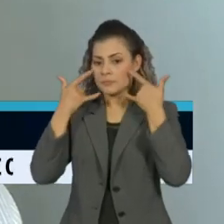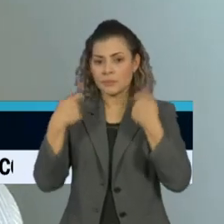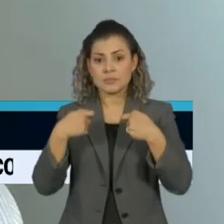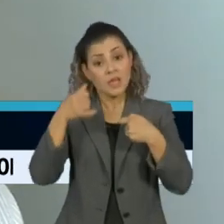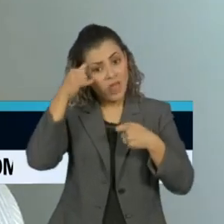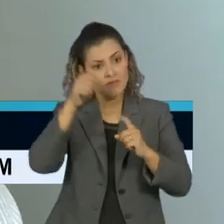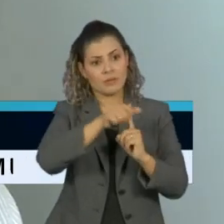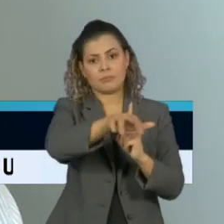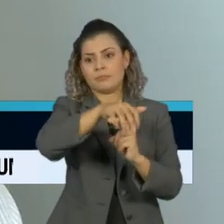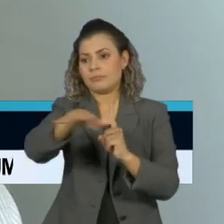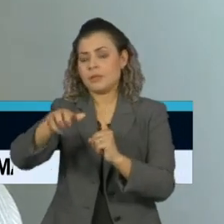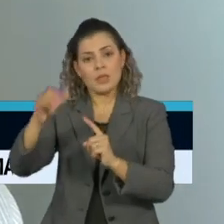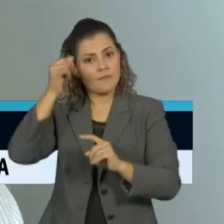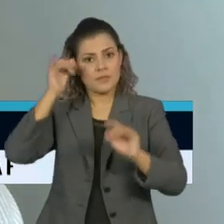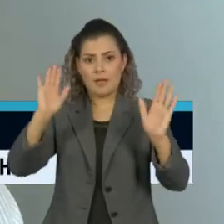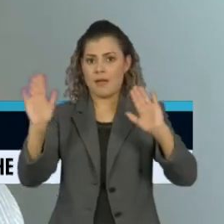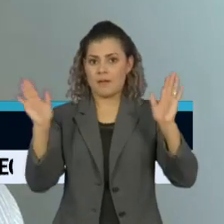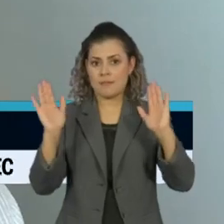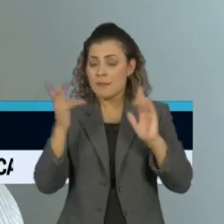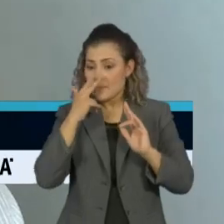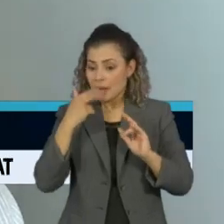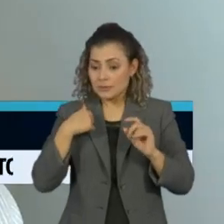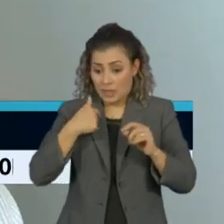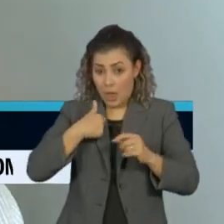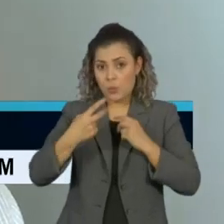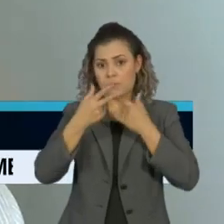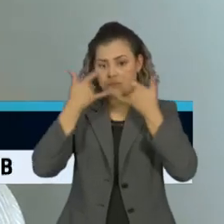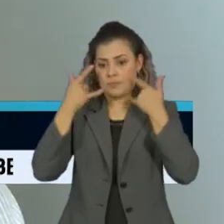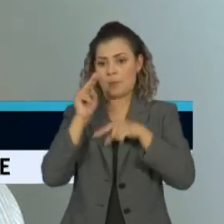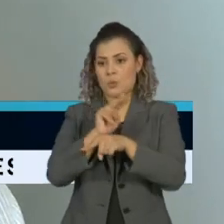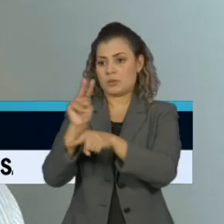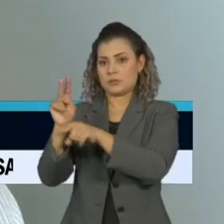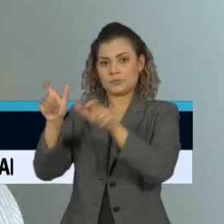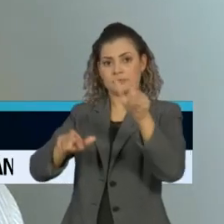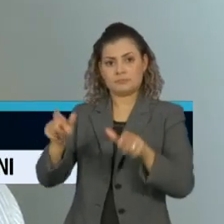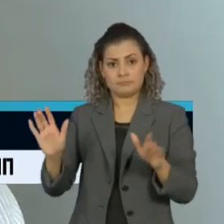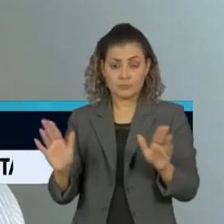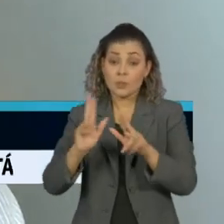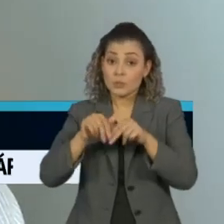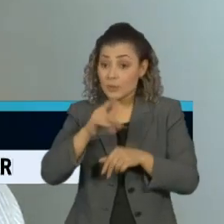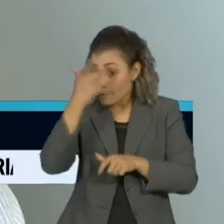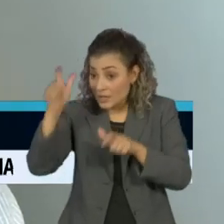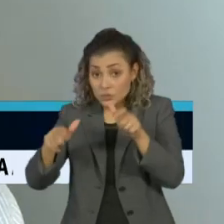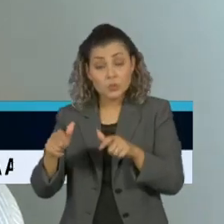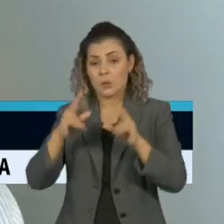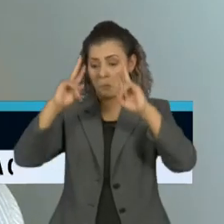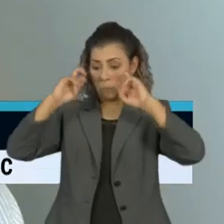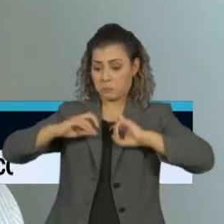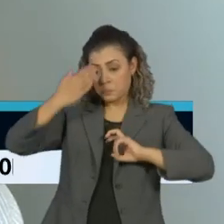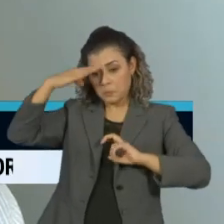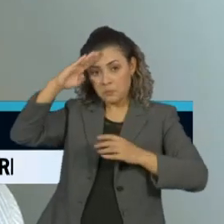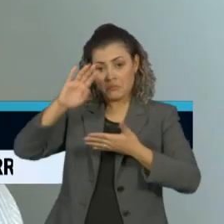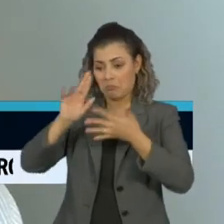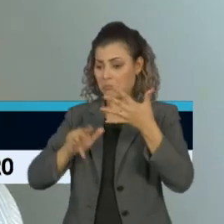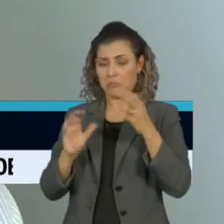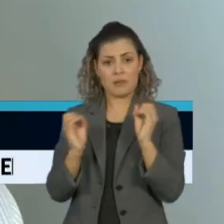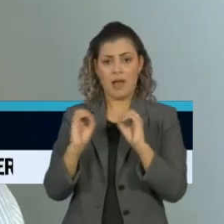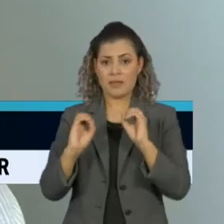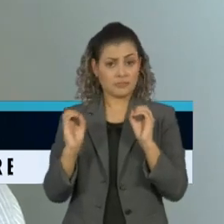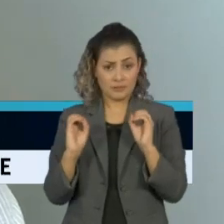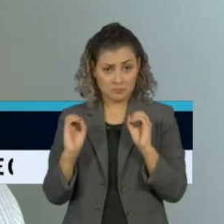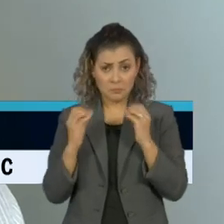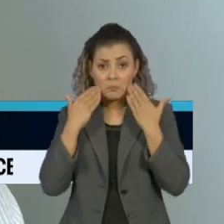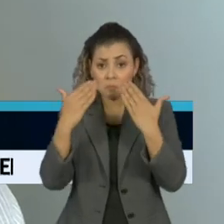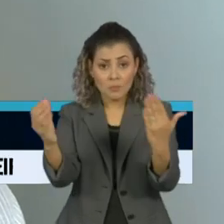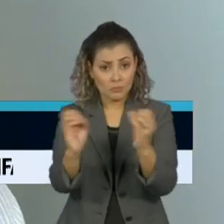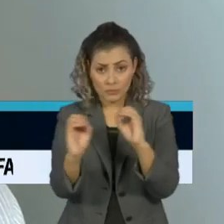não está nesse período pré-sintomas em que a transmissão pode ser muito grande. As pessoas que não desenvolvem sintomas, que são as assintomáticas,